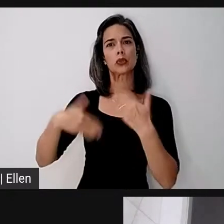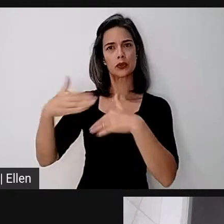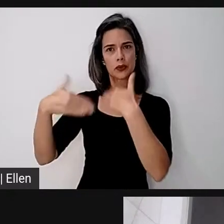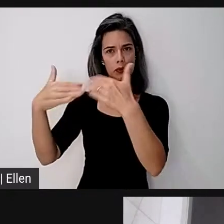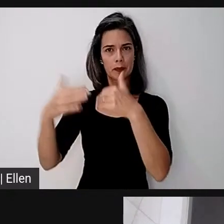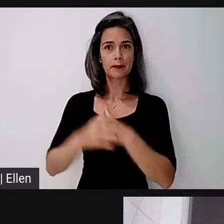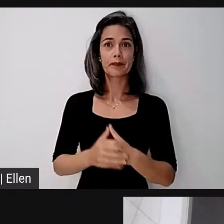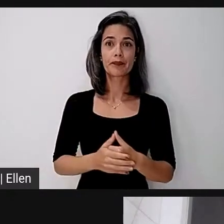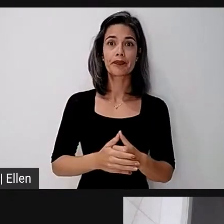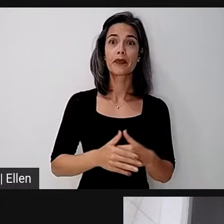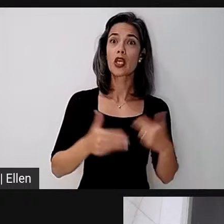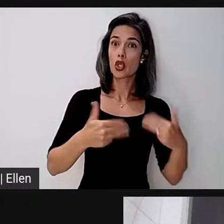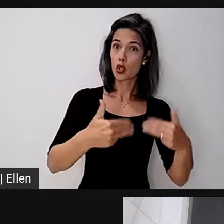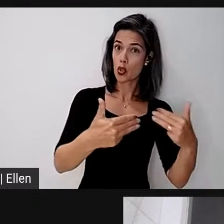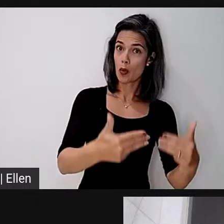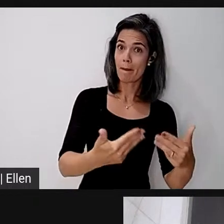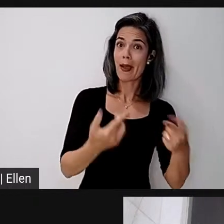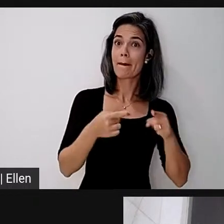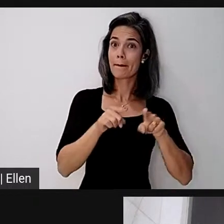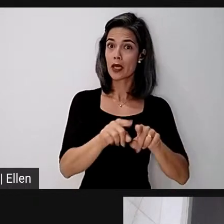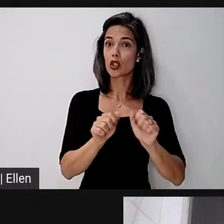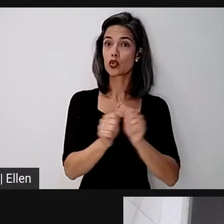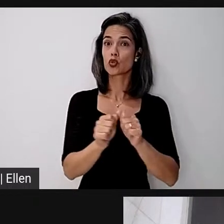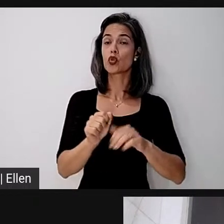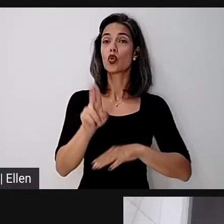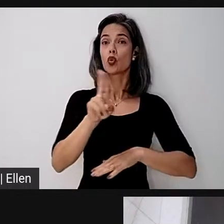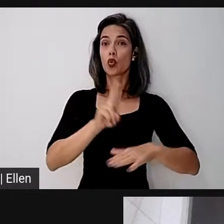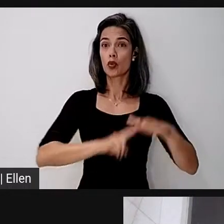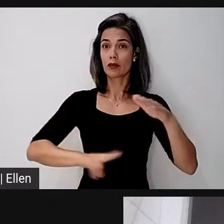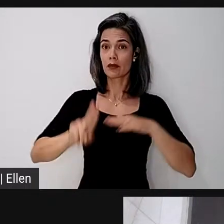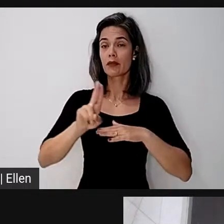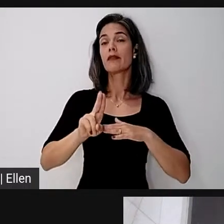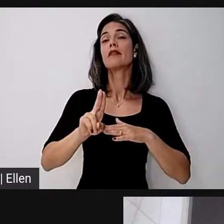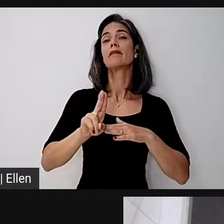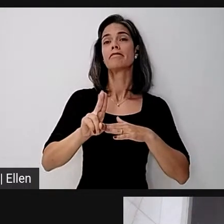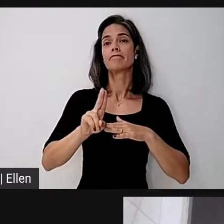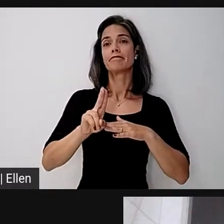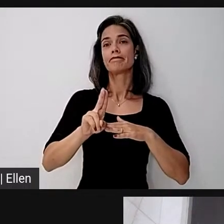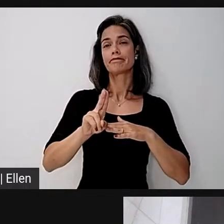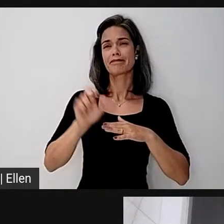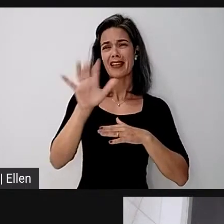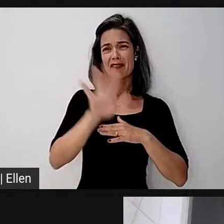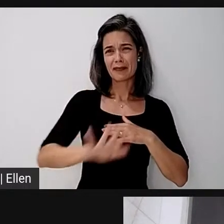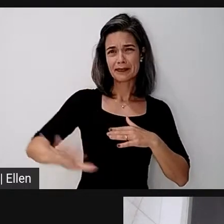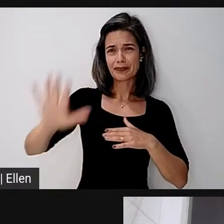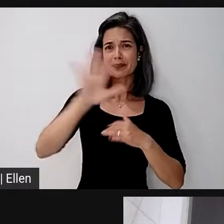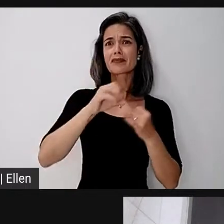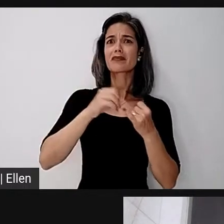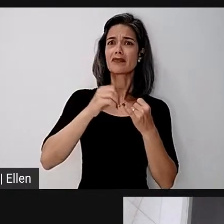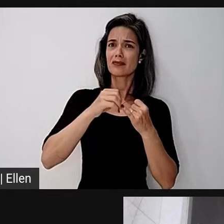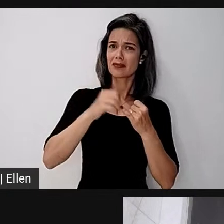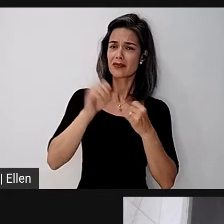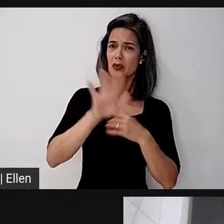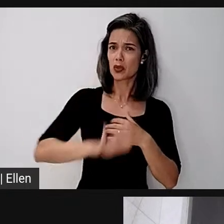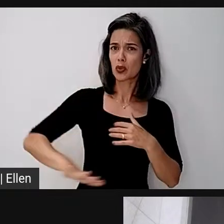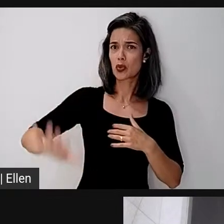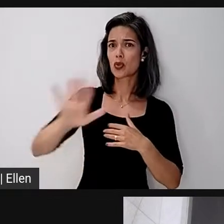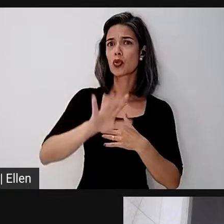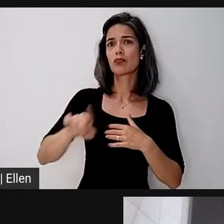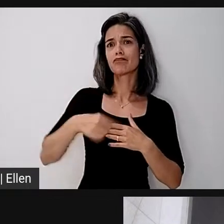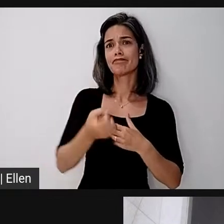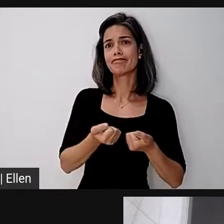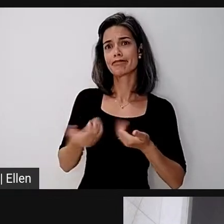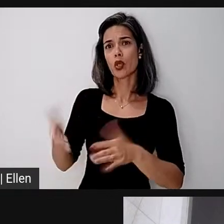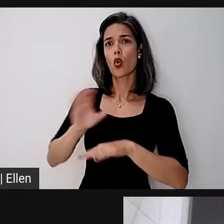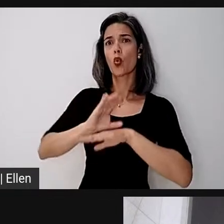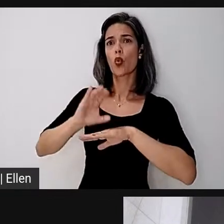essas universidades, né? As universidades federais, institutos federais de ensino superior, esses cursos de formação continuada que é voltada